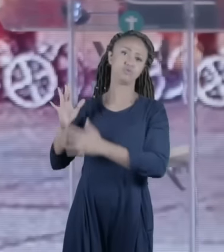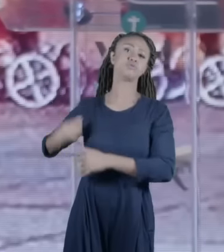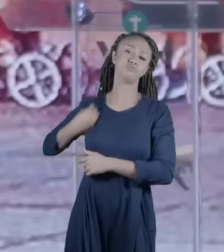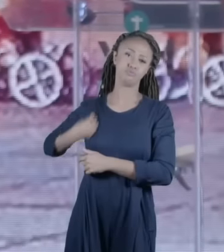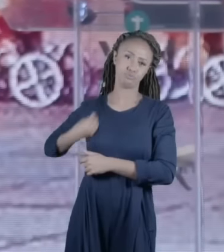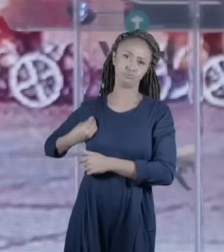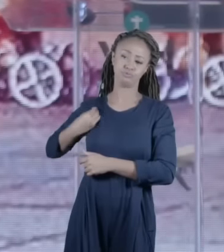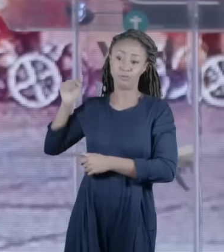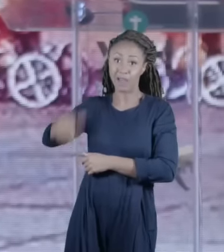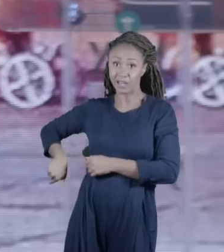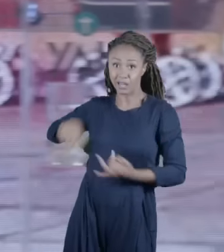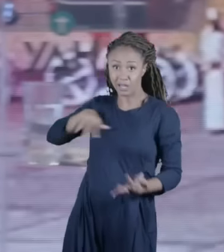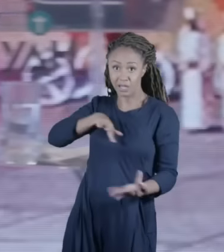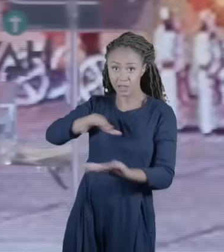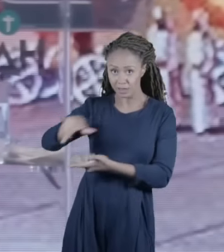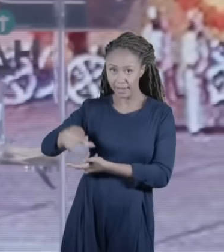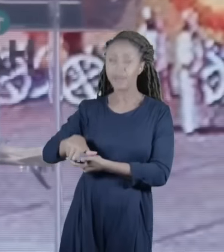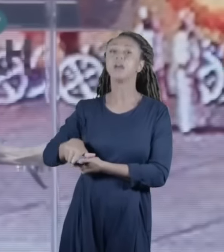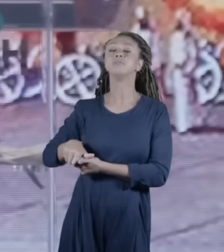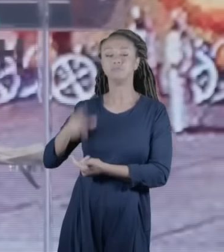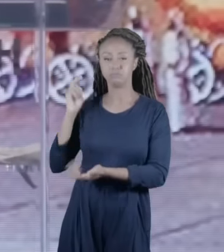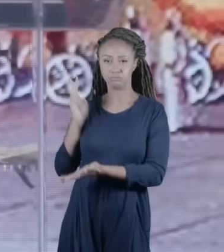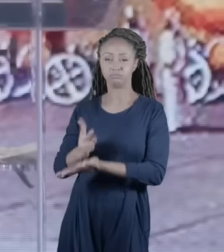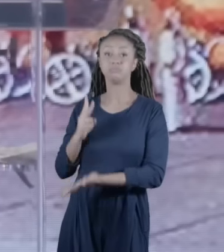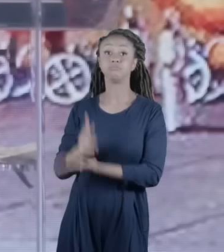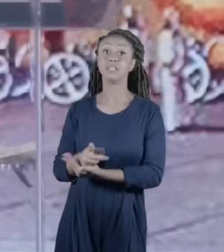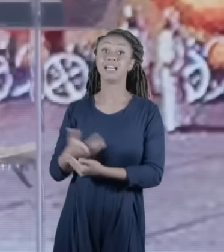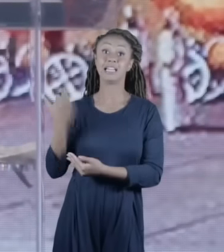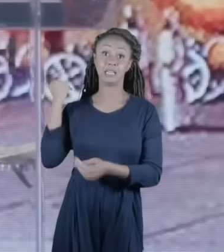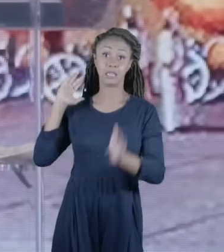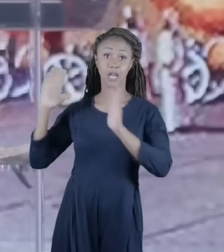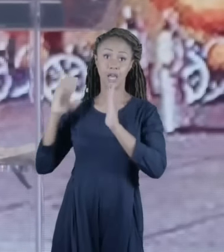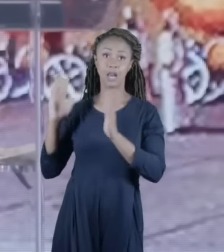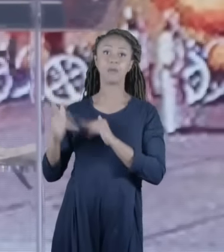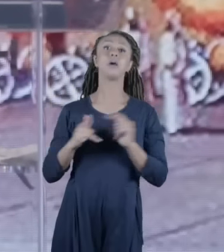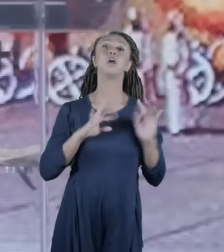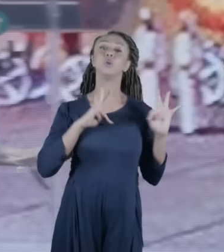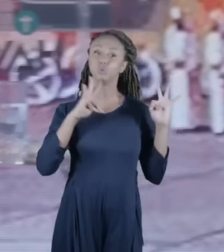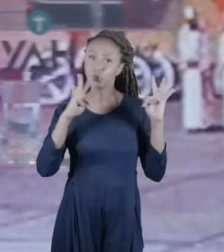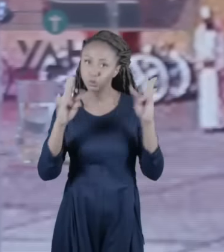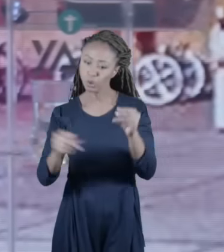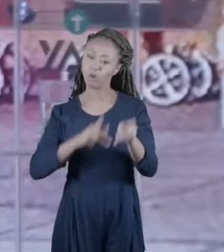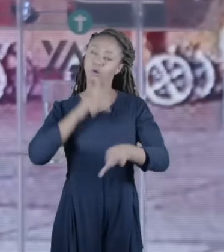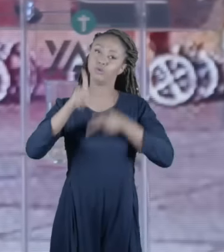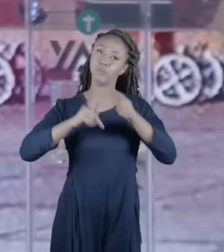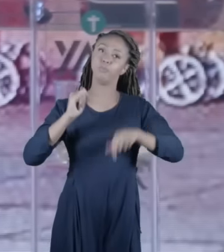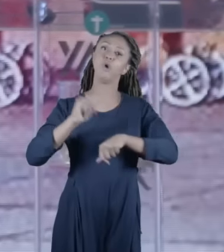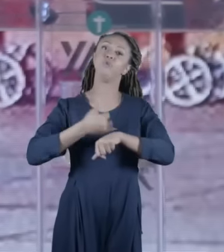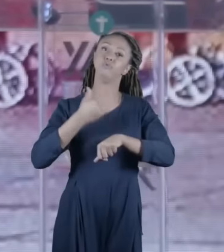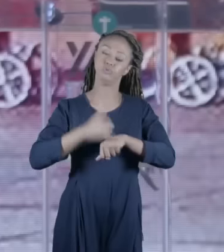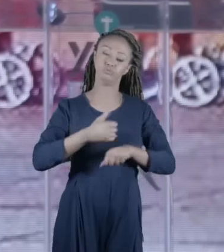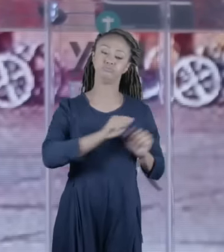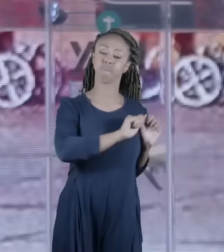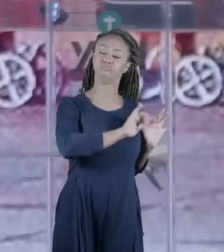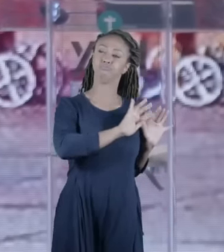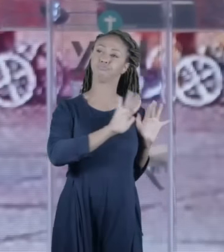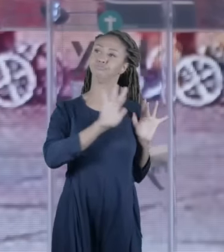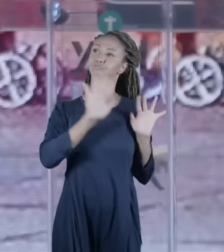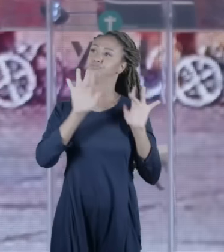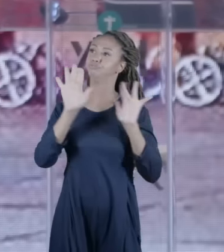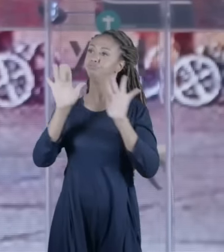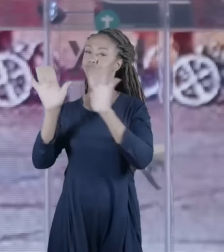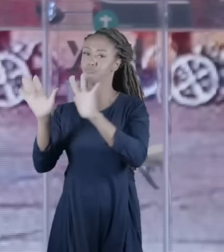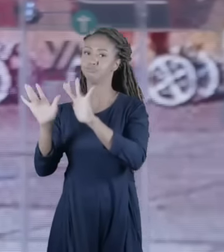três vezes ao ano todo o povo subia a Jerusalém e subia ao templo e entre as pessoas que faziam essas